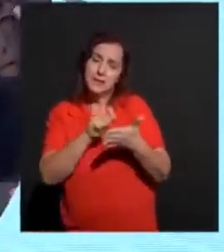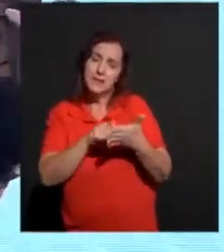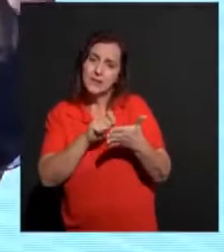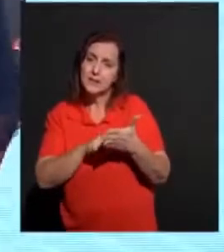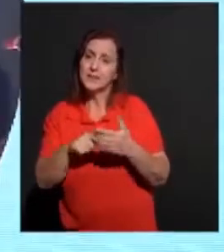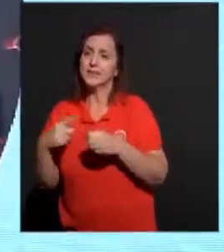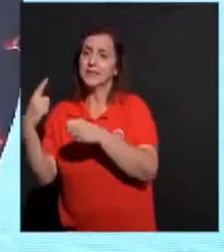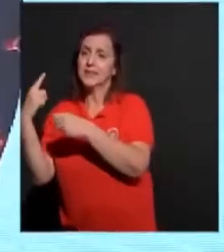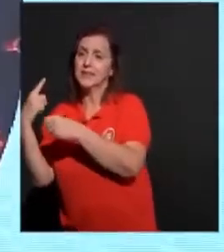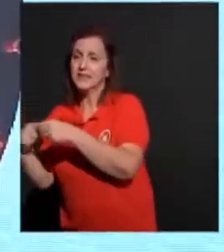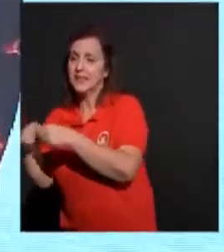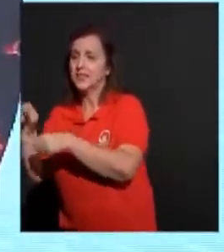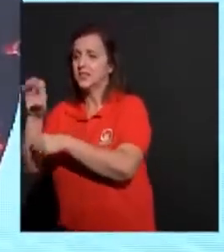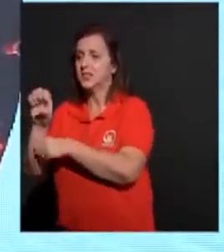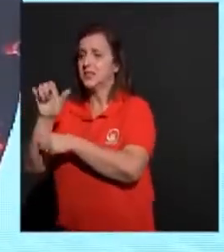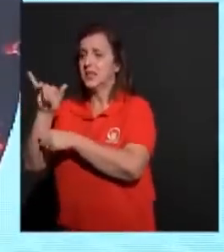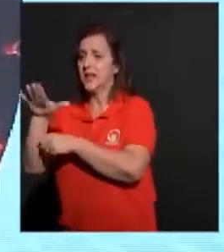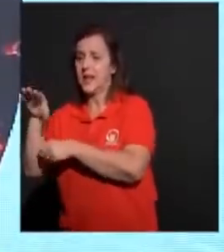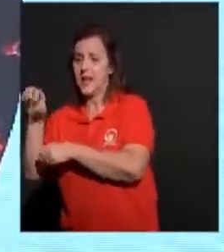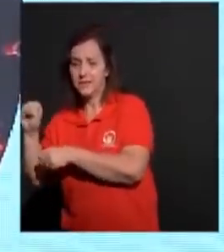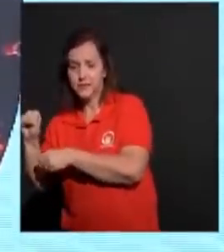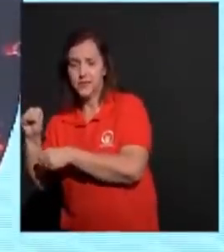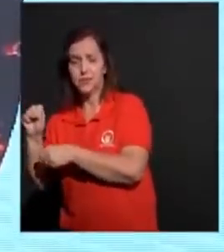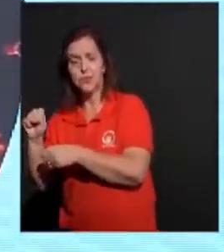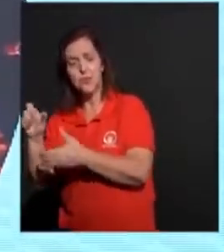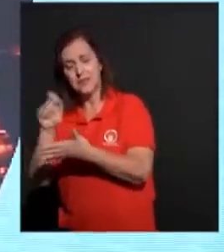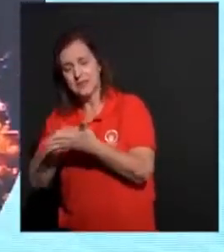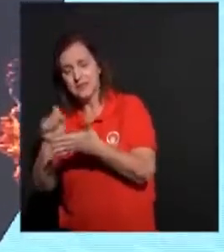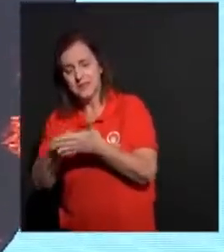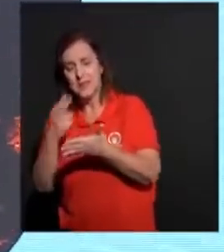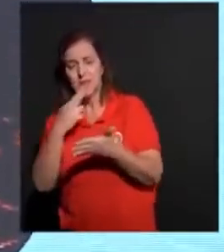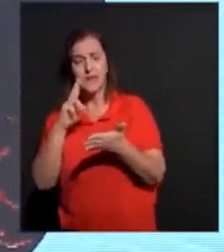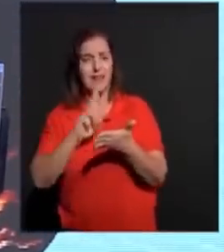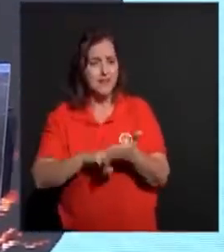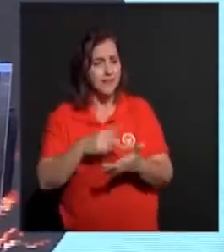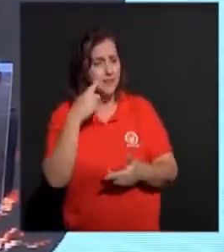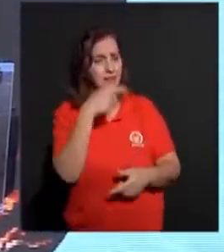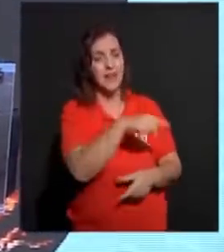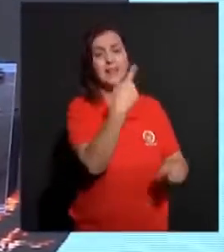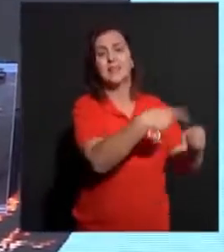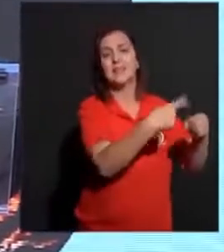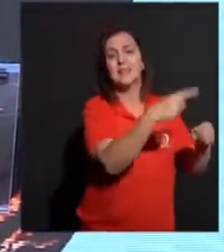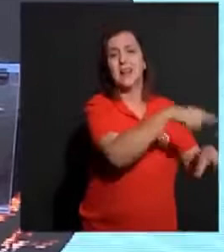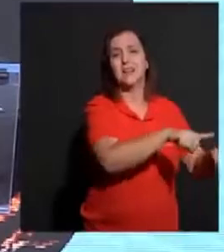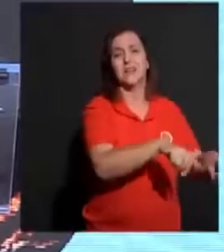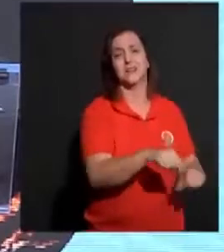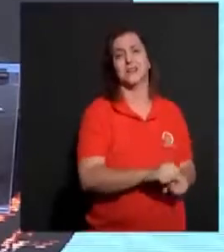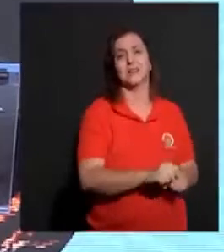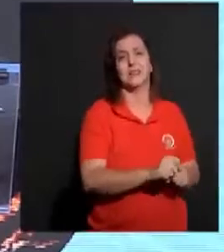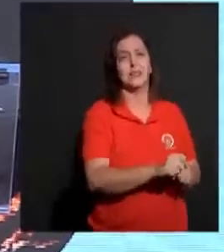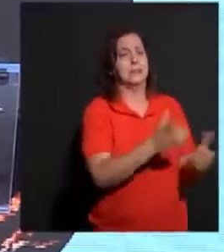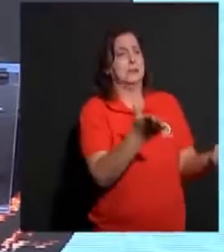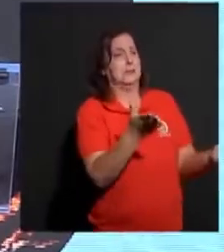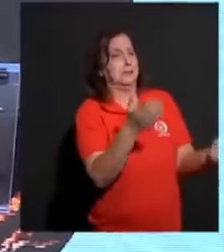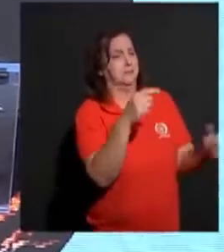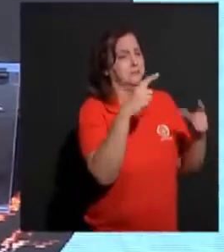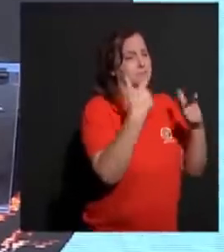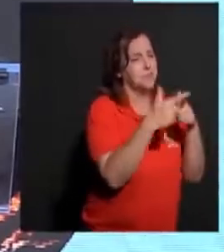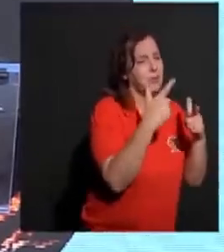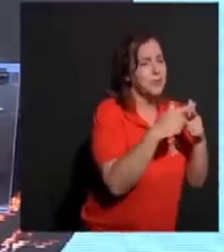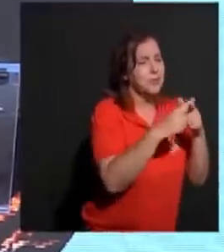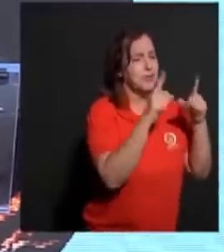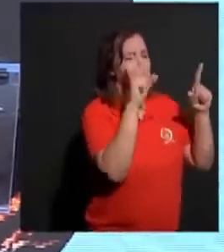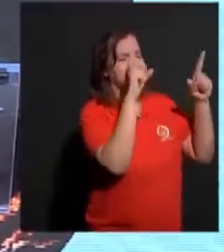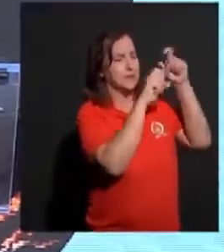Éfeso e ele escreve essa carta ao receber os relatórios que havia imoralidade, que havia problemas de divisões, que havia